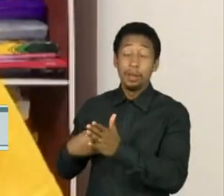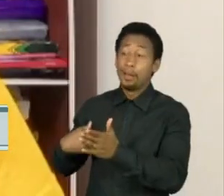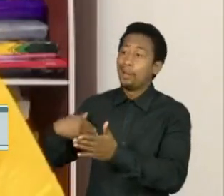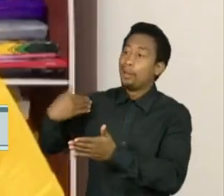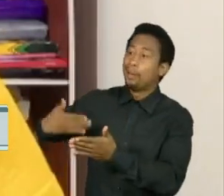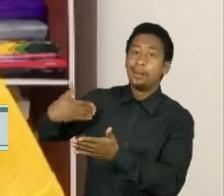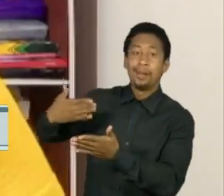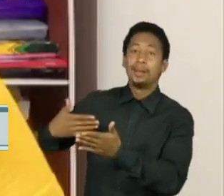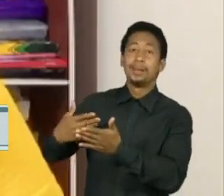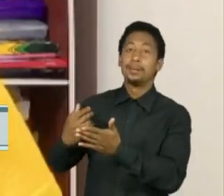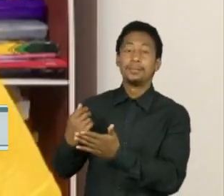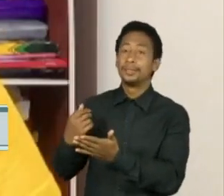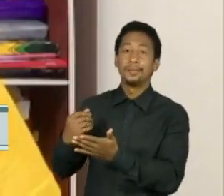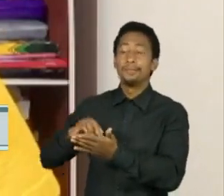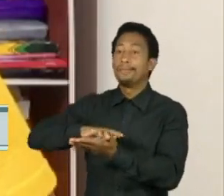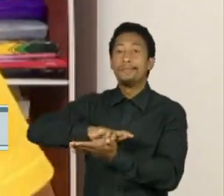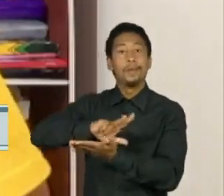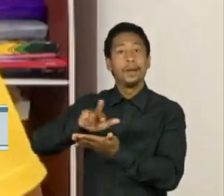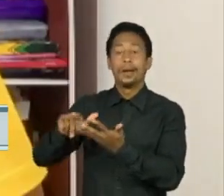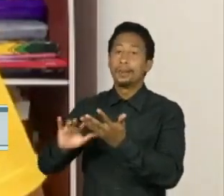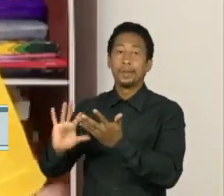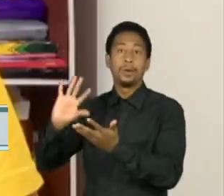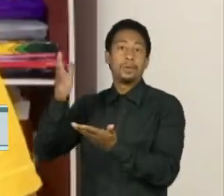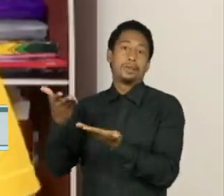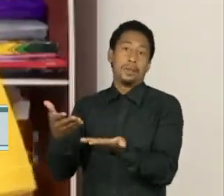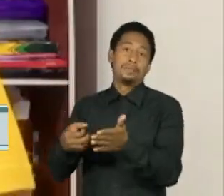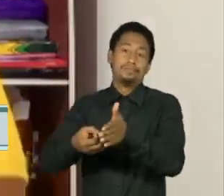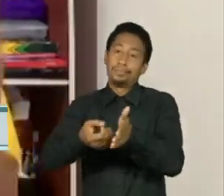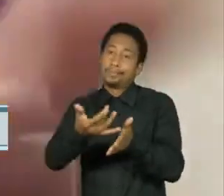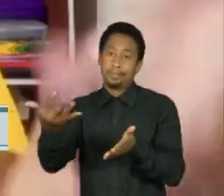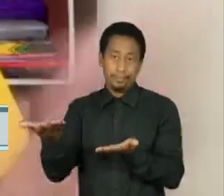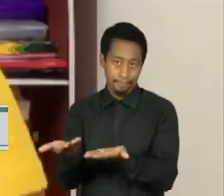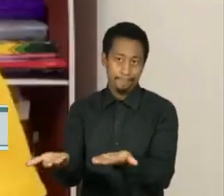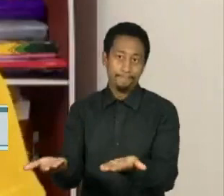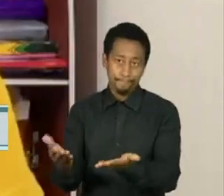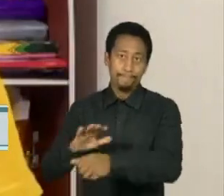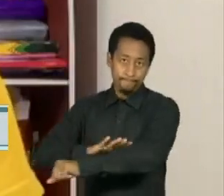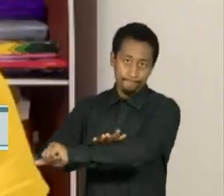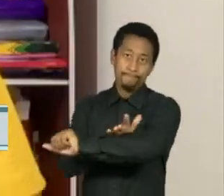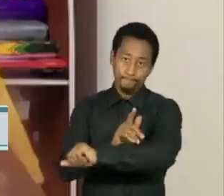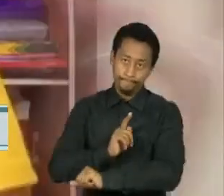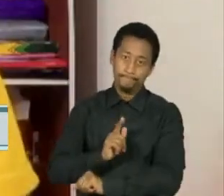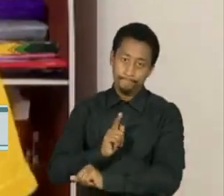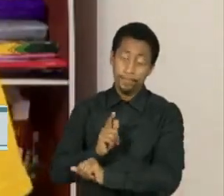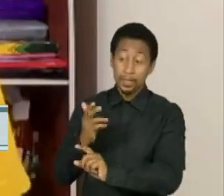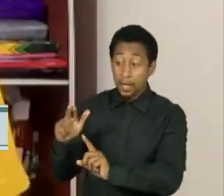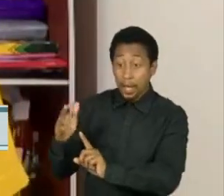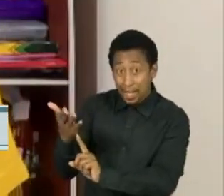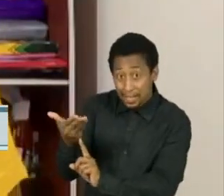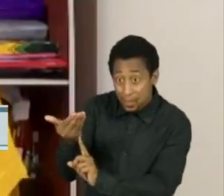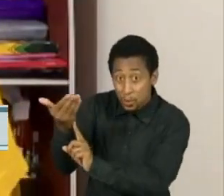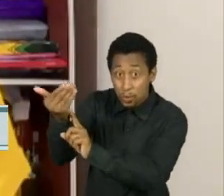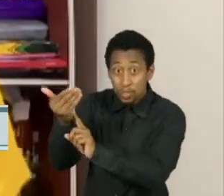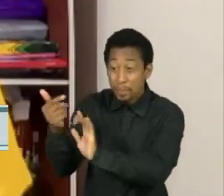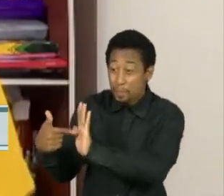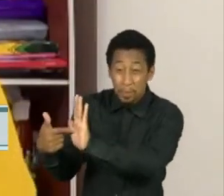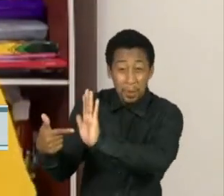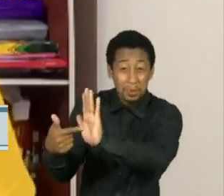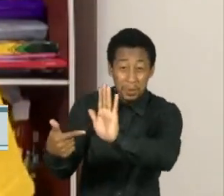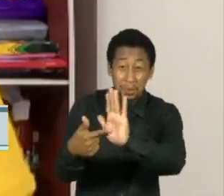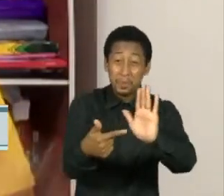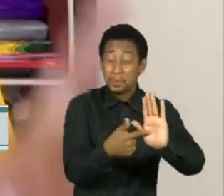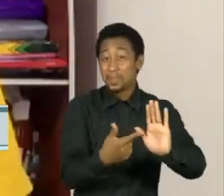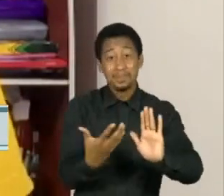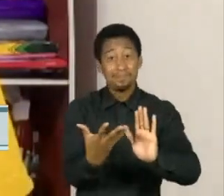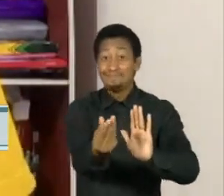como aquela. A gente, ultimamente, com a tecnologia, a gente tem visto cada vez mais, mas as pessoas já